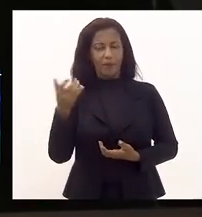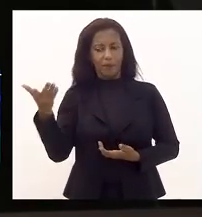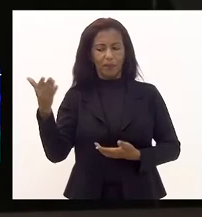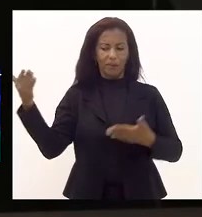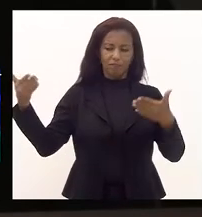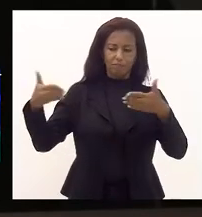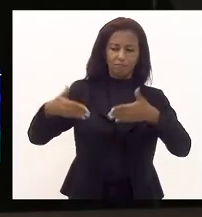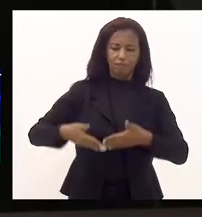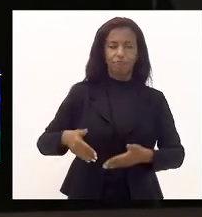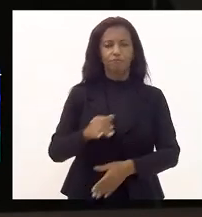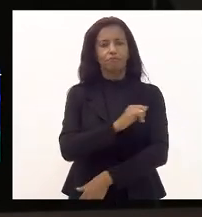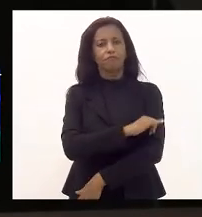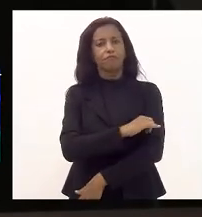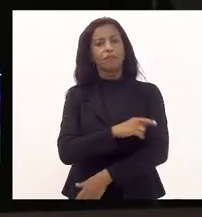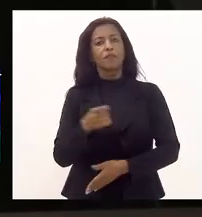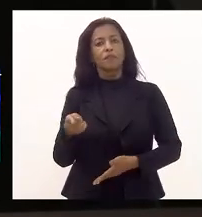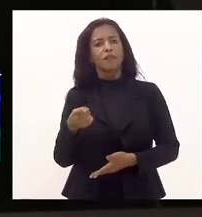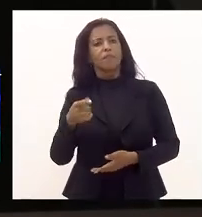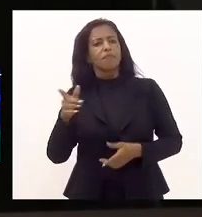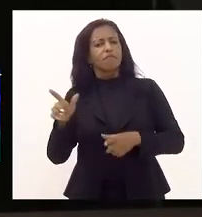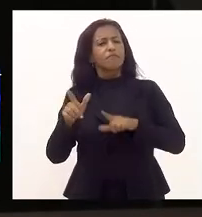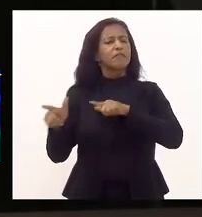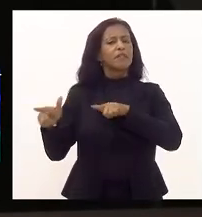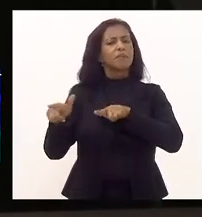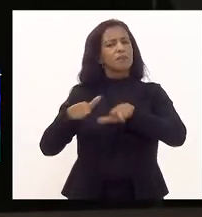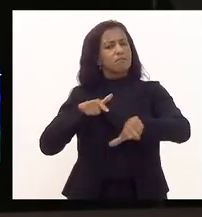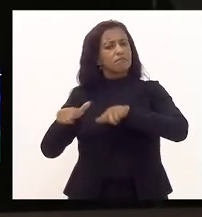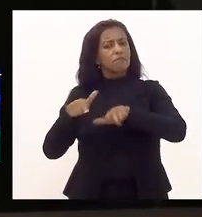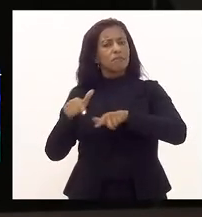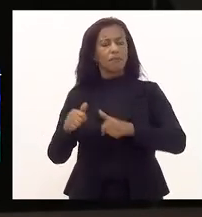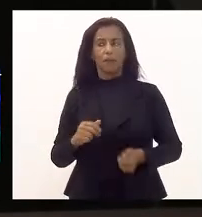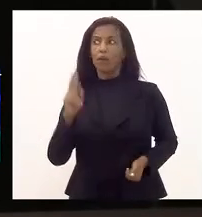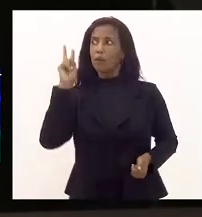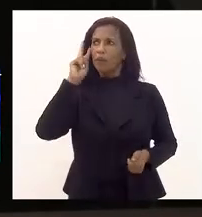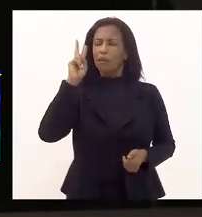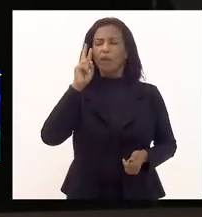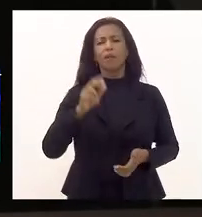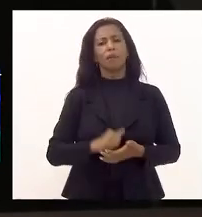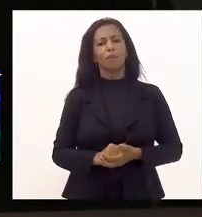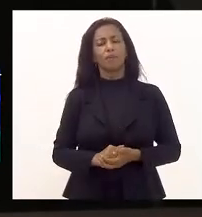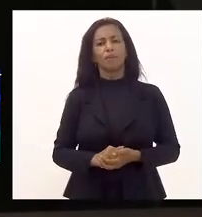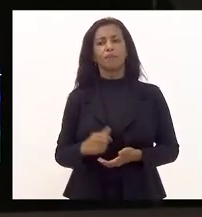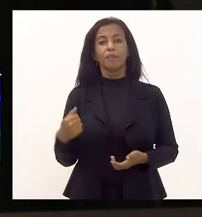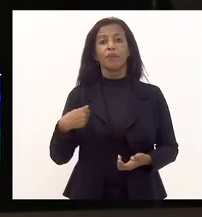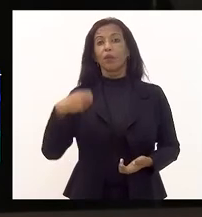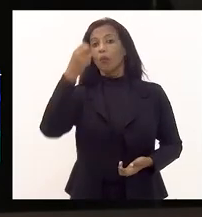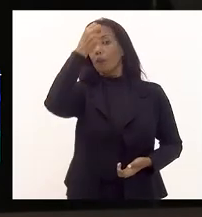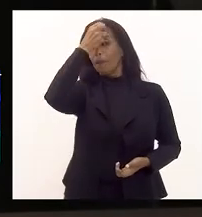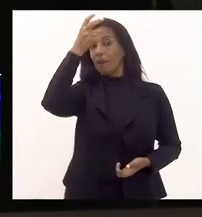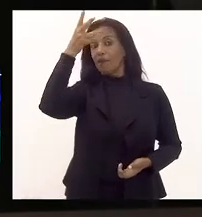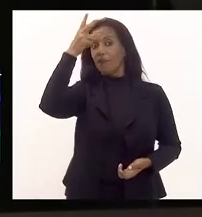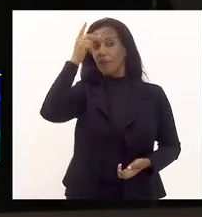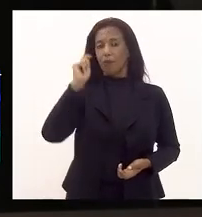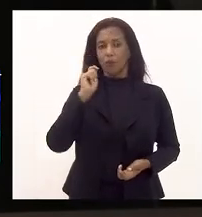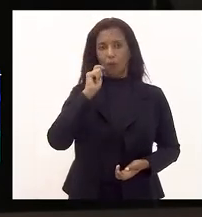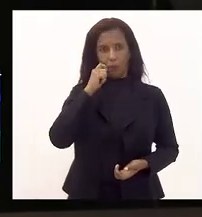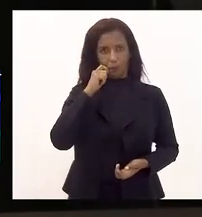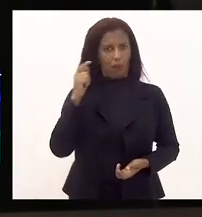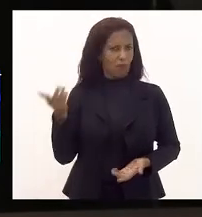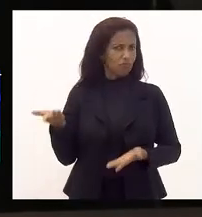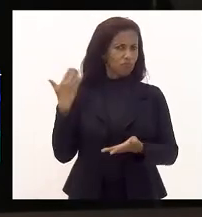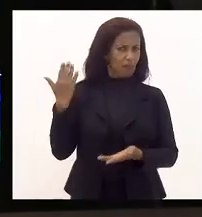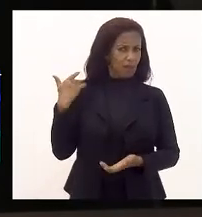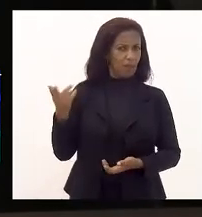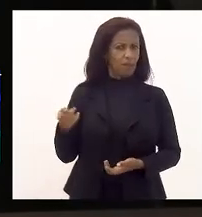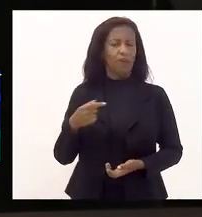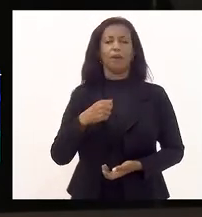e fizemos o lançamento dessa campanha. E eu me lembro que na época, o prefeito Eduardo Paes, que era a época, era prefeito de então,